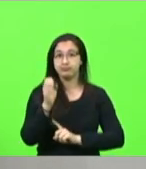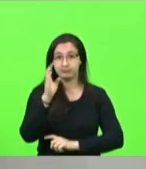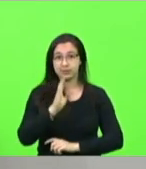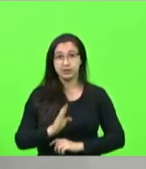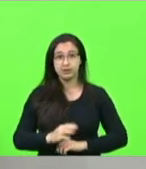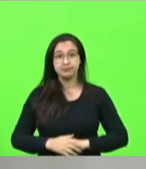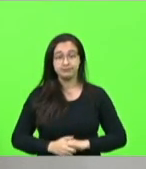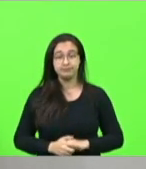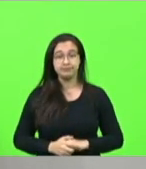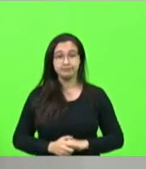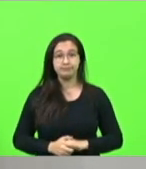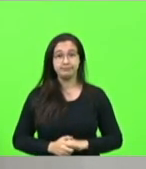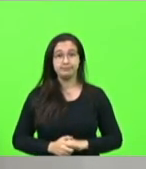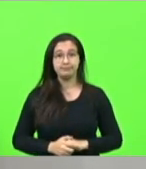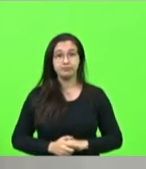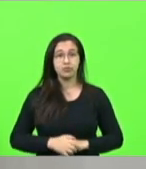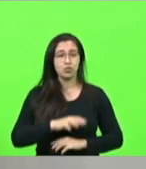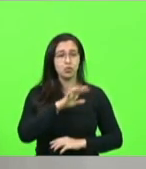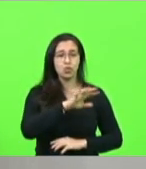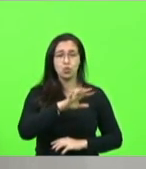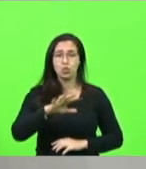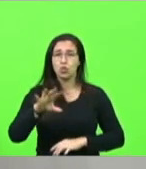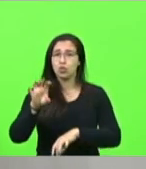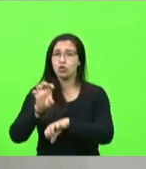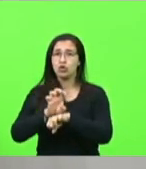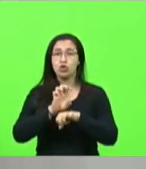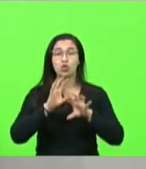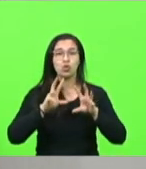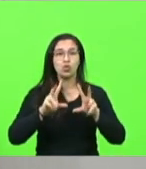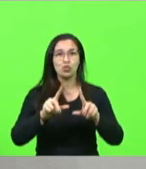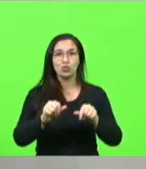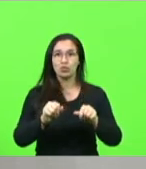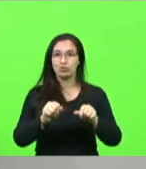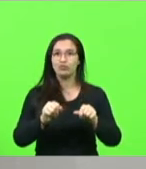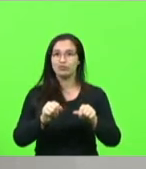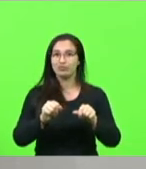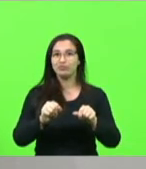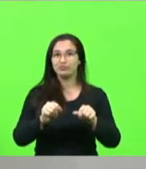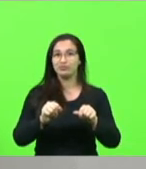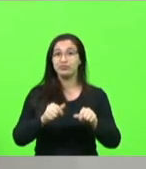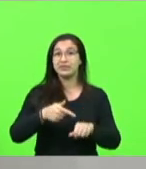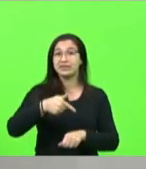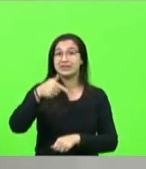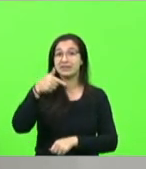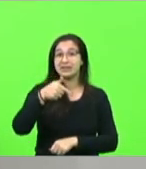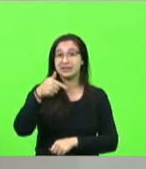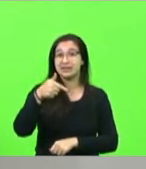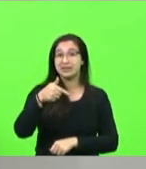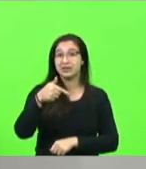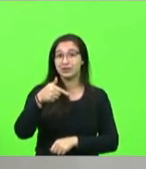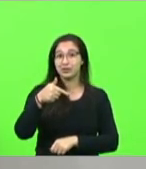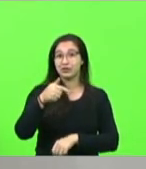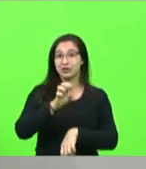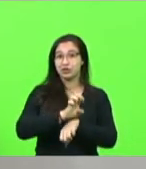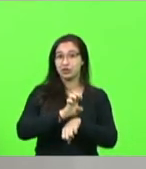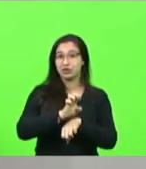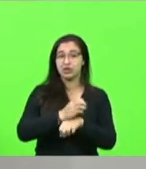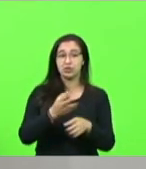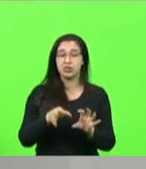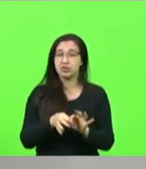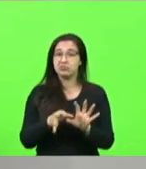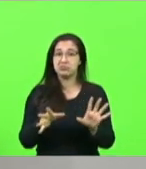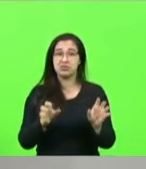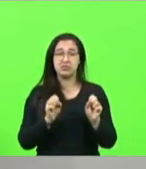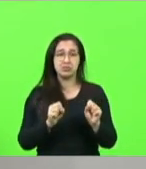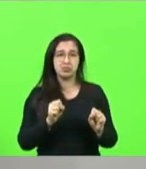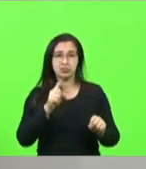estando presente em todos os estados da federação e em sete deles de forma autônoma. Um desses estados